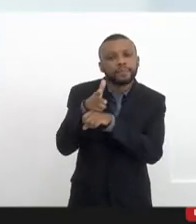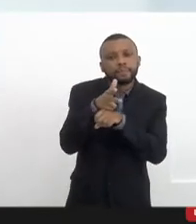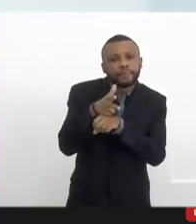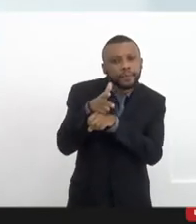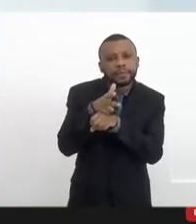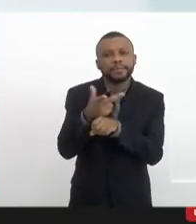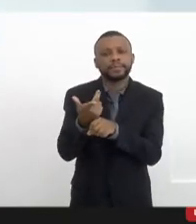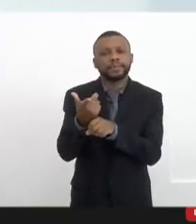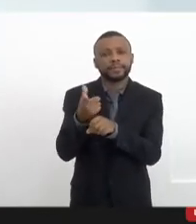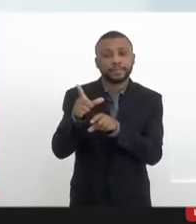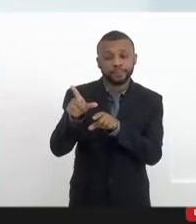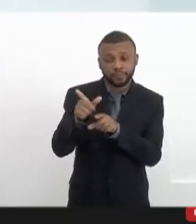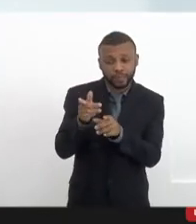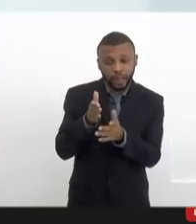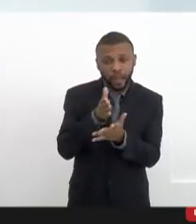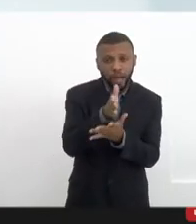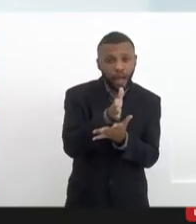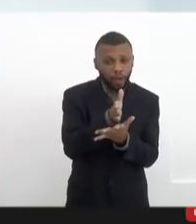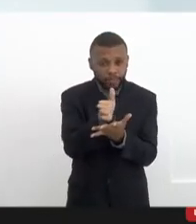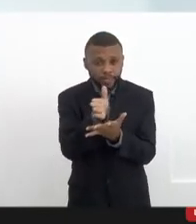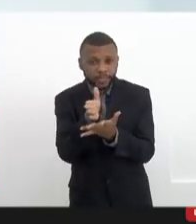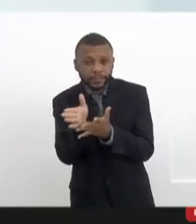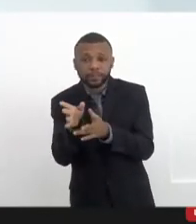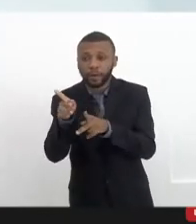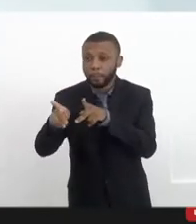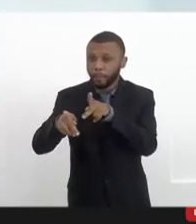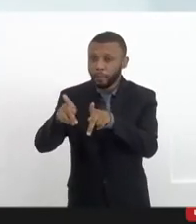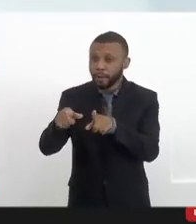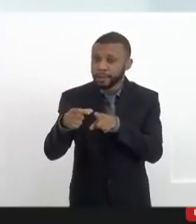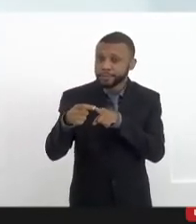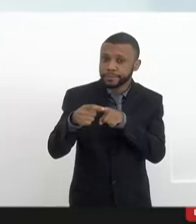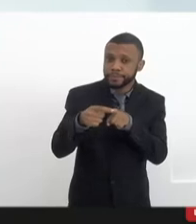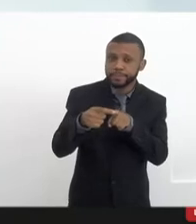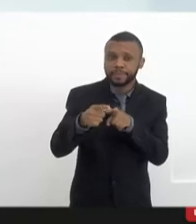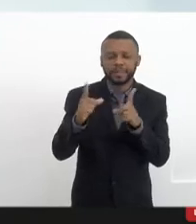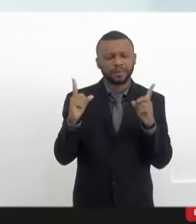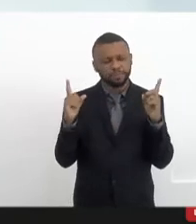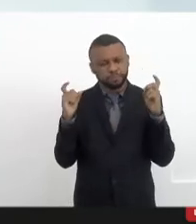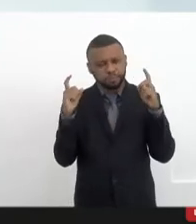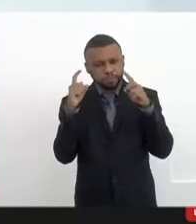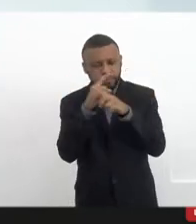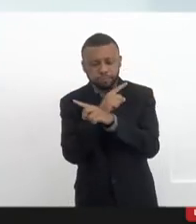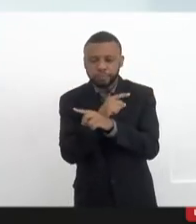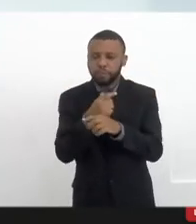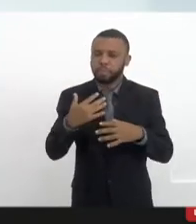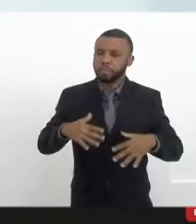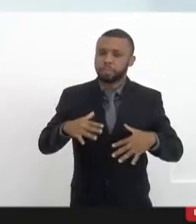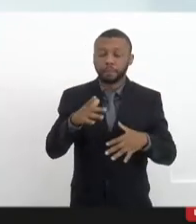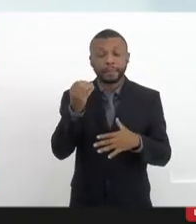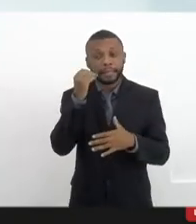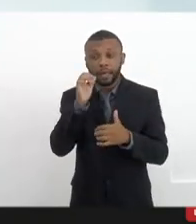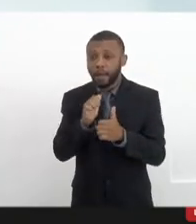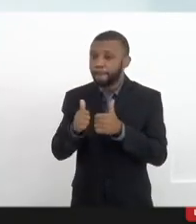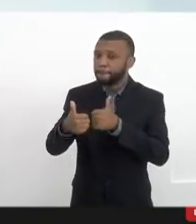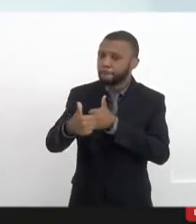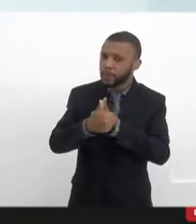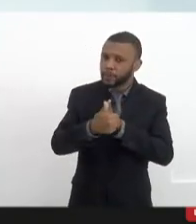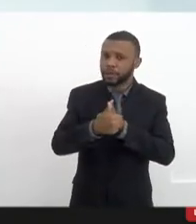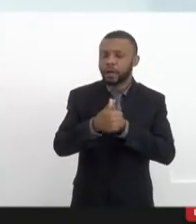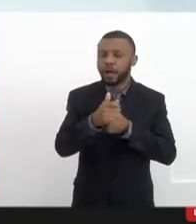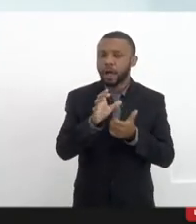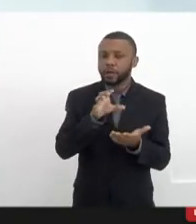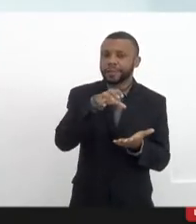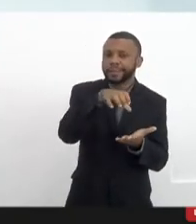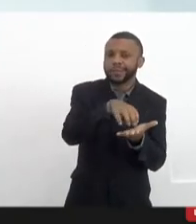populares e comunitárias de favelas e tal, tem tido muitas dificuldades para dar vez e voz a esse setor